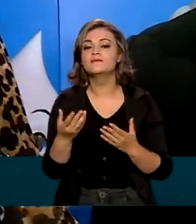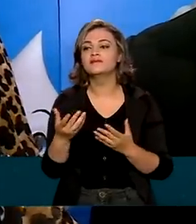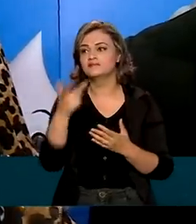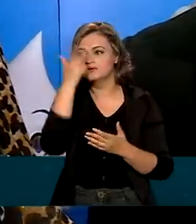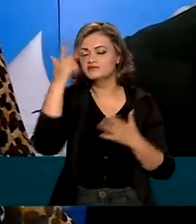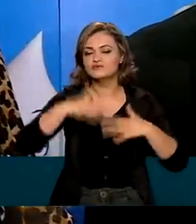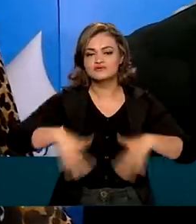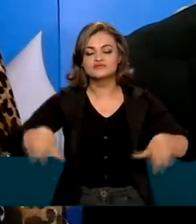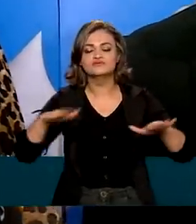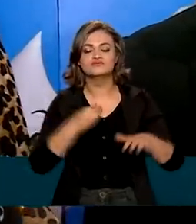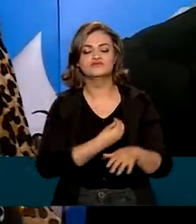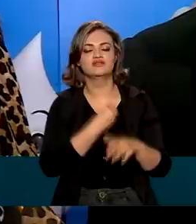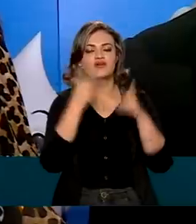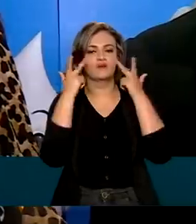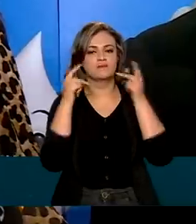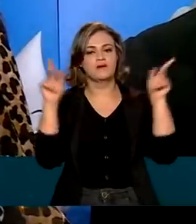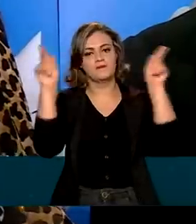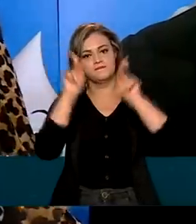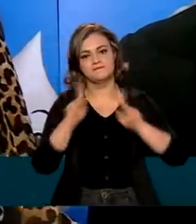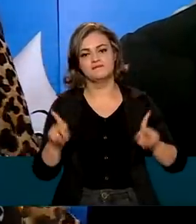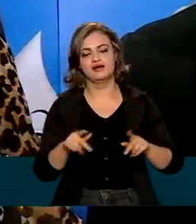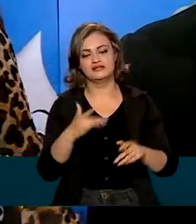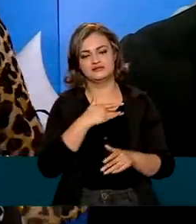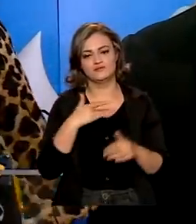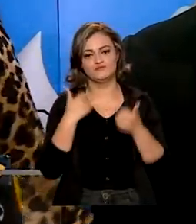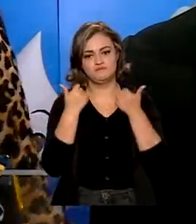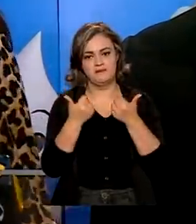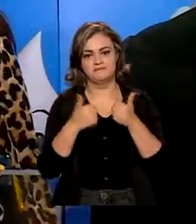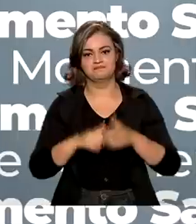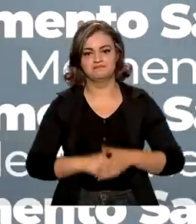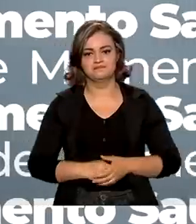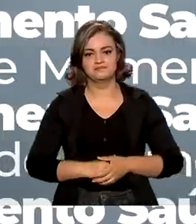a viver em paz e com saúde.